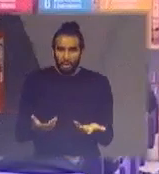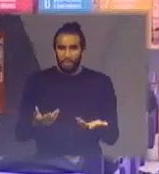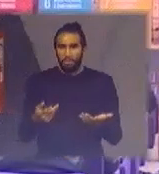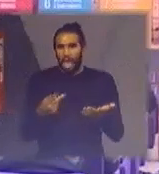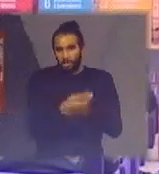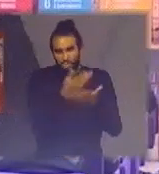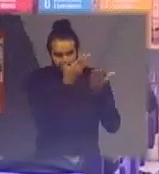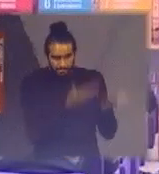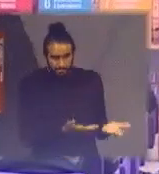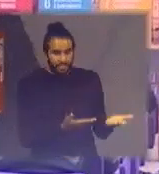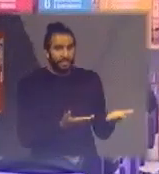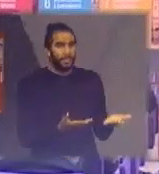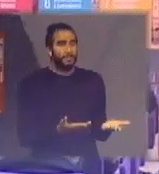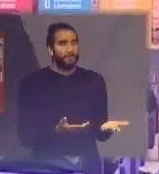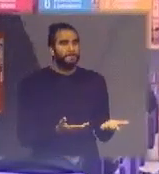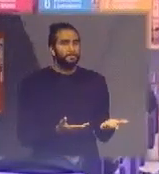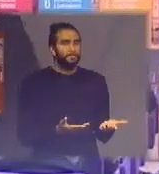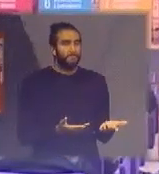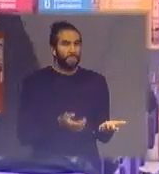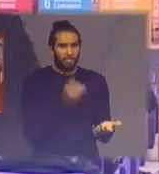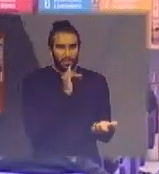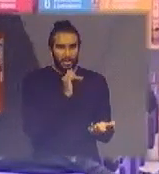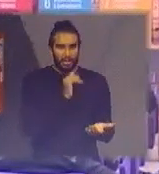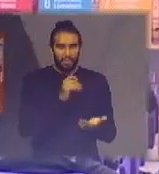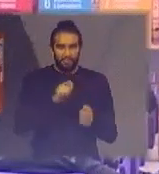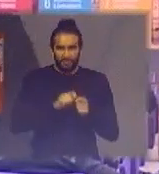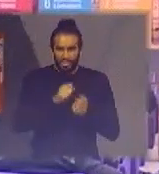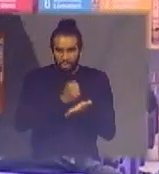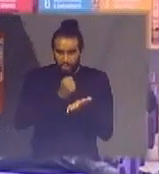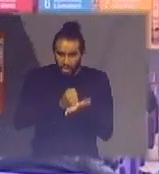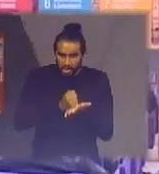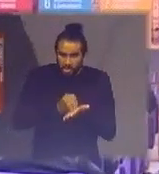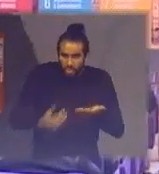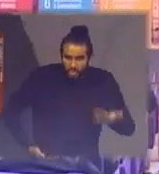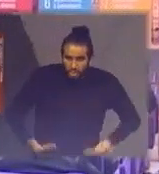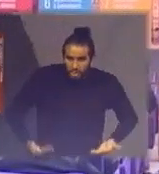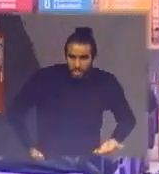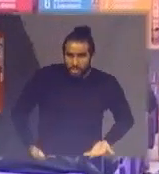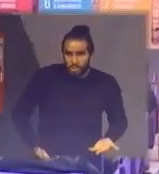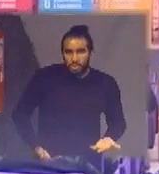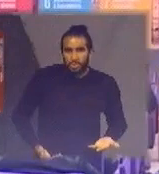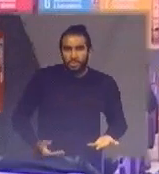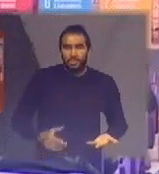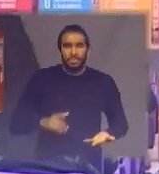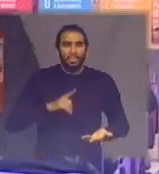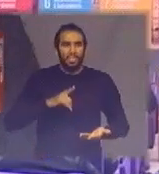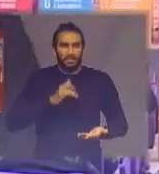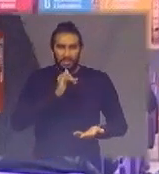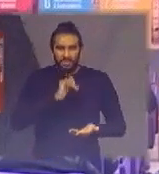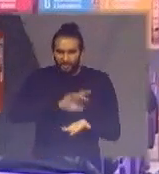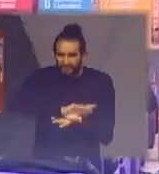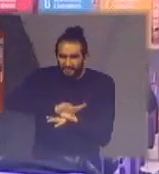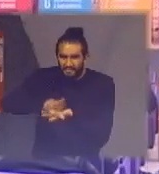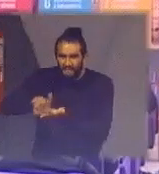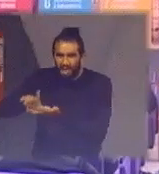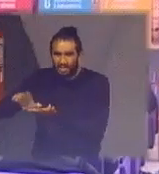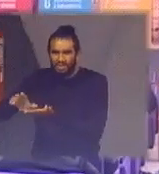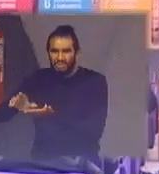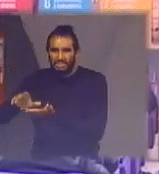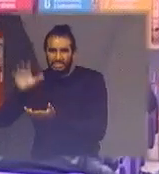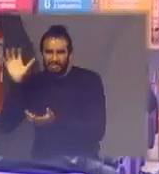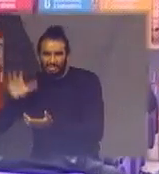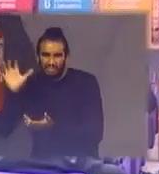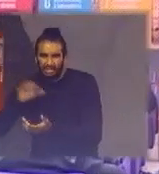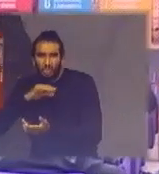forma eu acho que trazer a contratação de serviço mitiga elimina de fato esse impacto agora